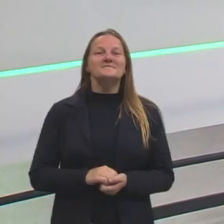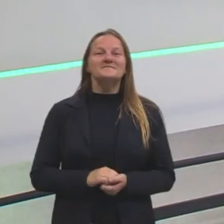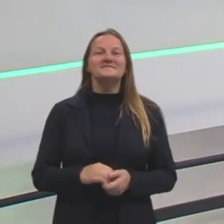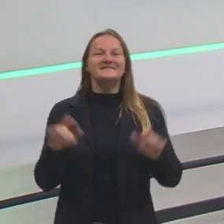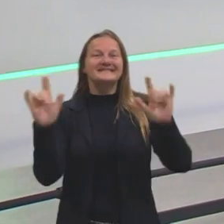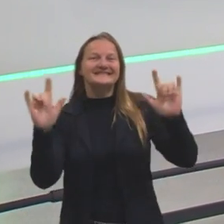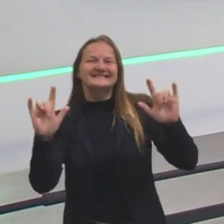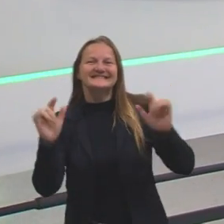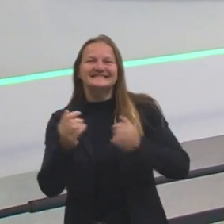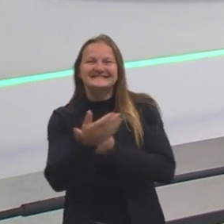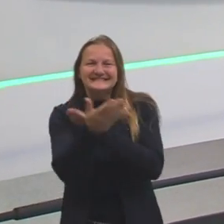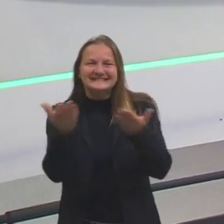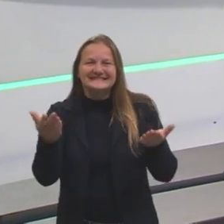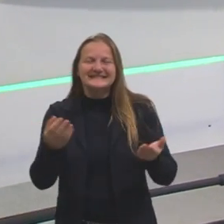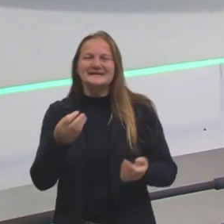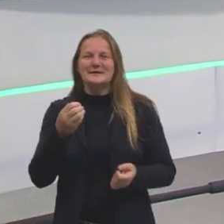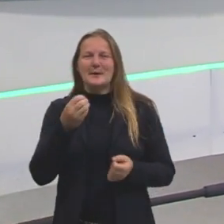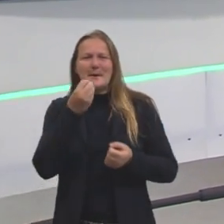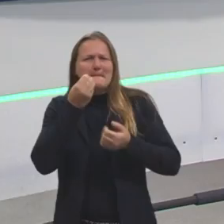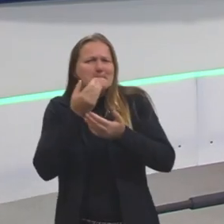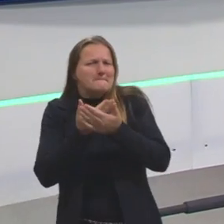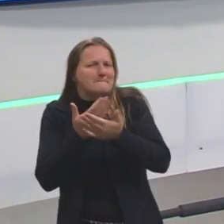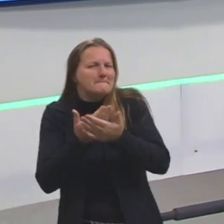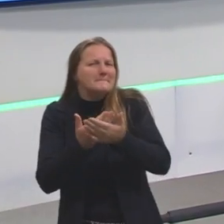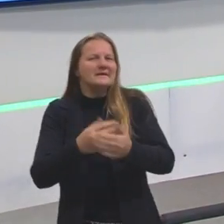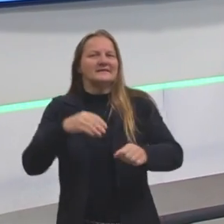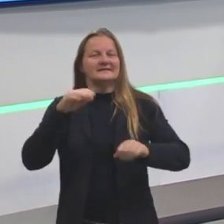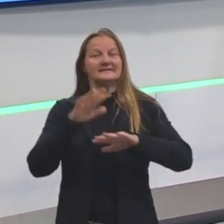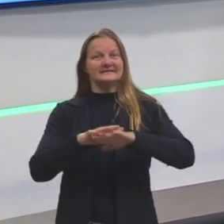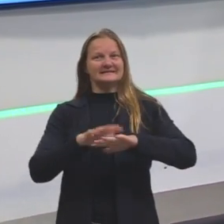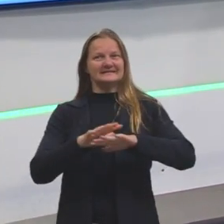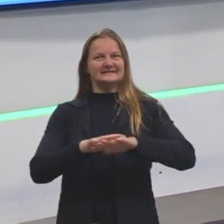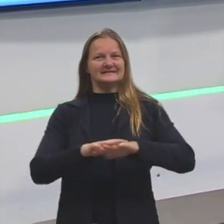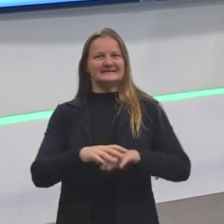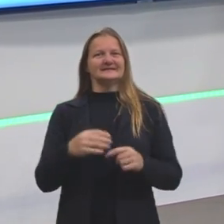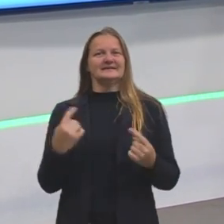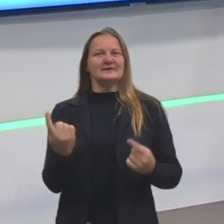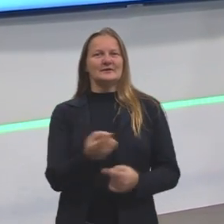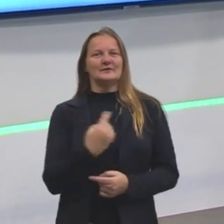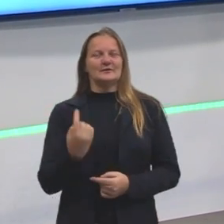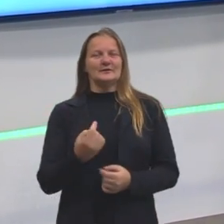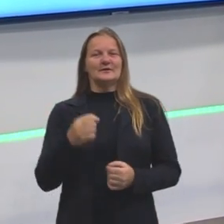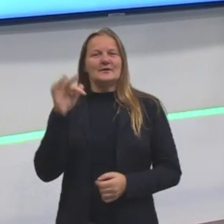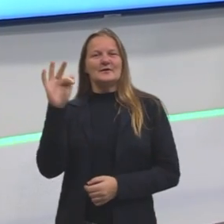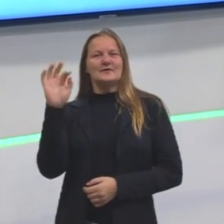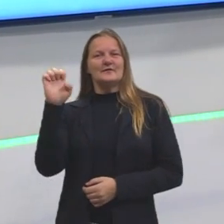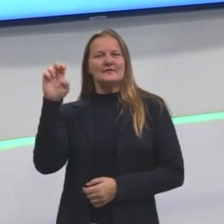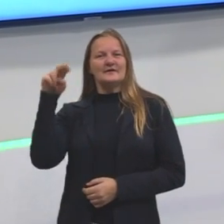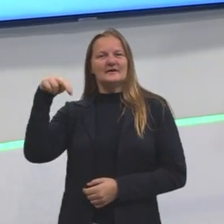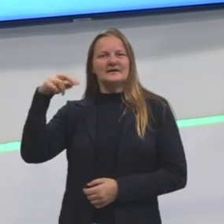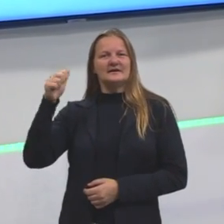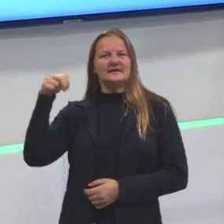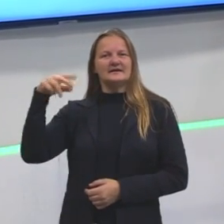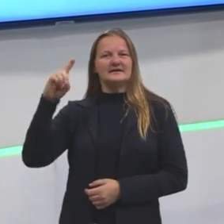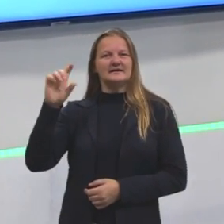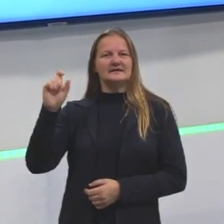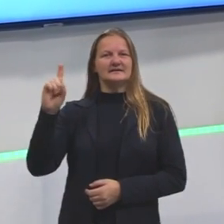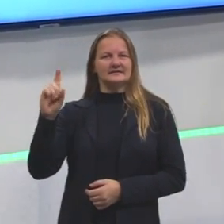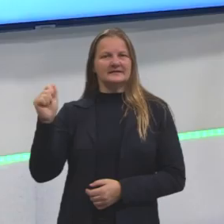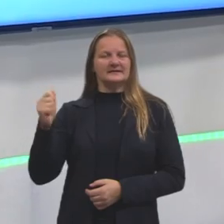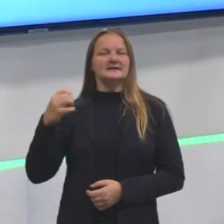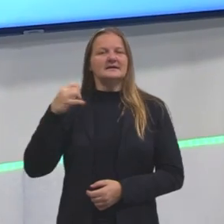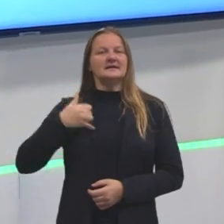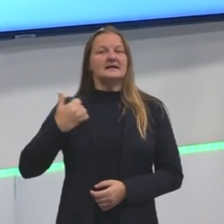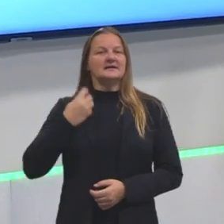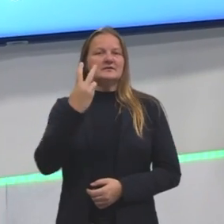Olá pessoal, estamos aqui para mais uma aula de matemática. Eu sou a prof. Fernanda, tenho 25 anos, sou